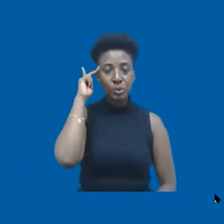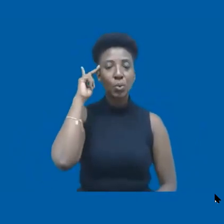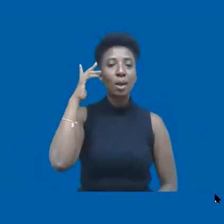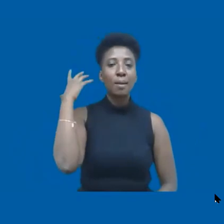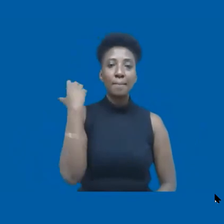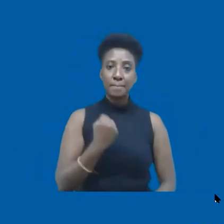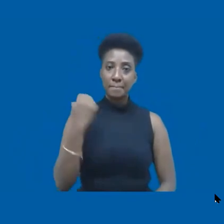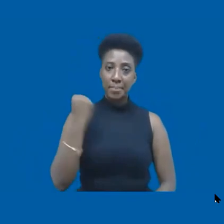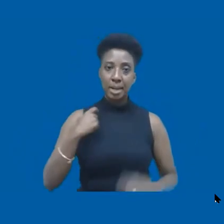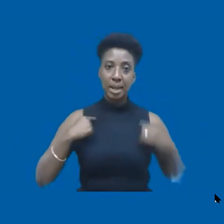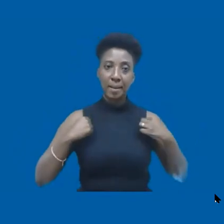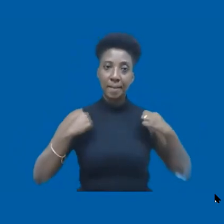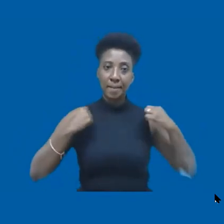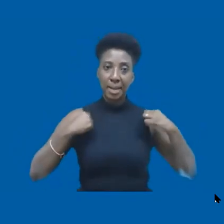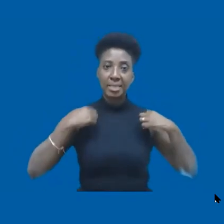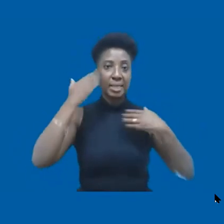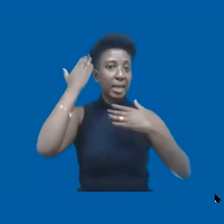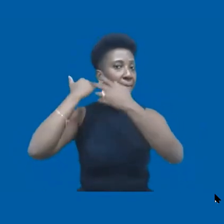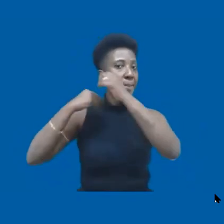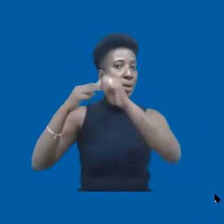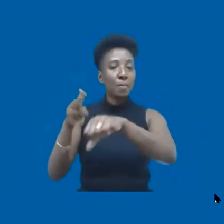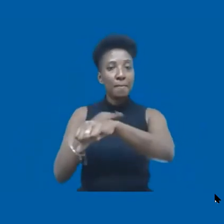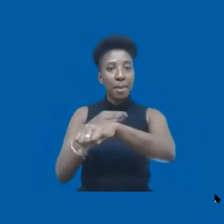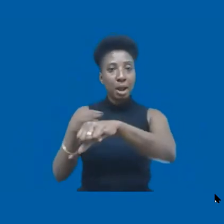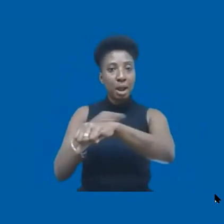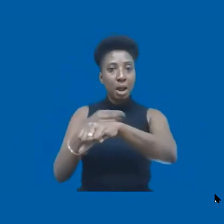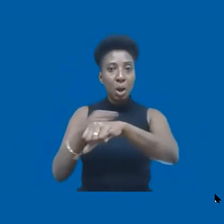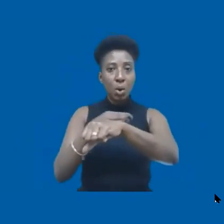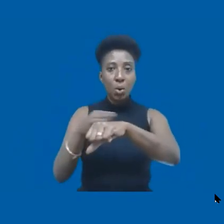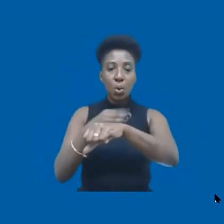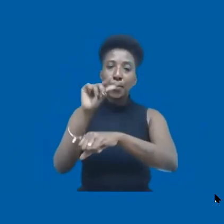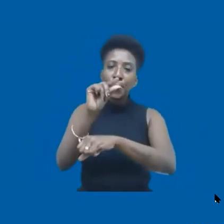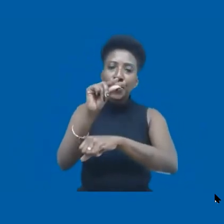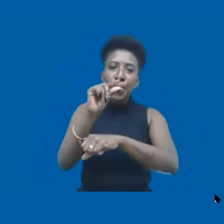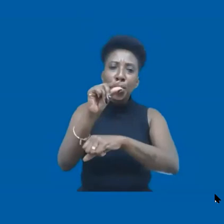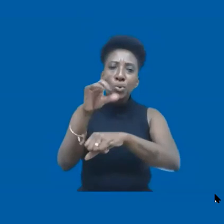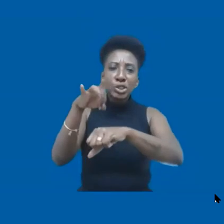preto, eu tenho cabelo castanho claro, já grisalho um pouco.